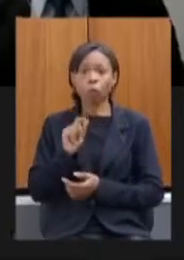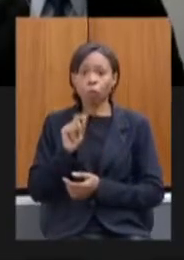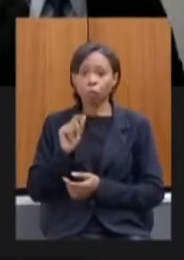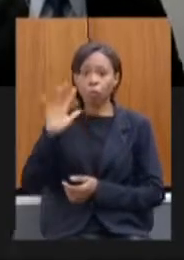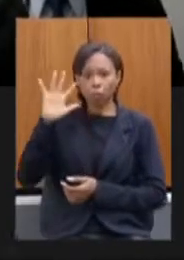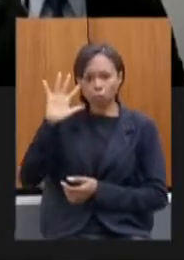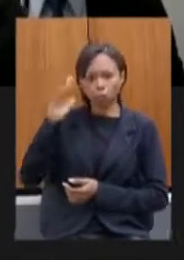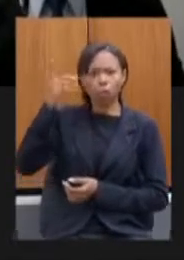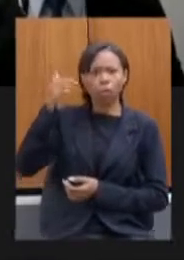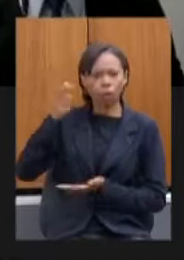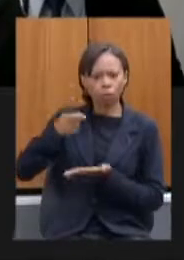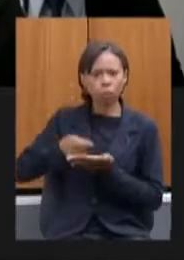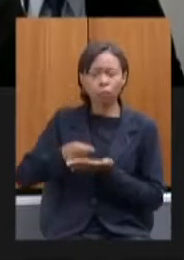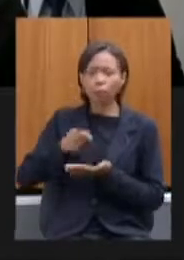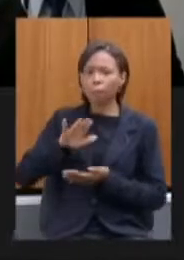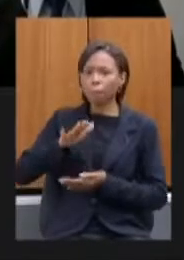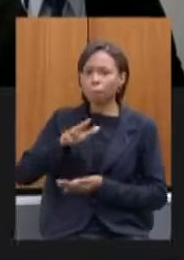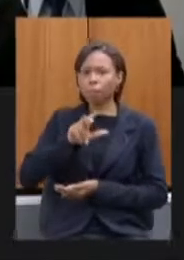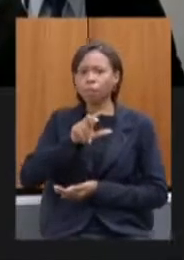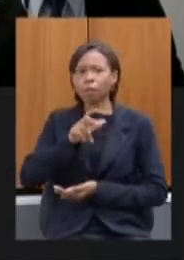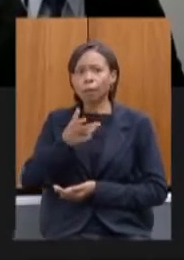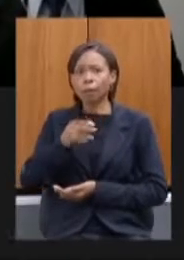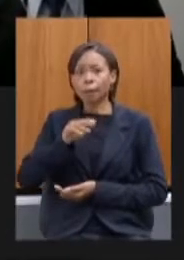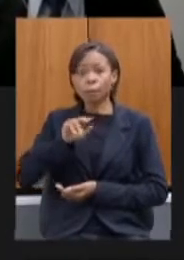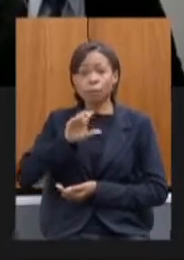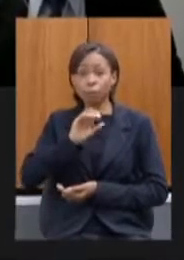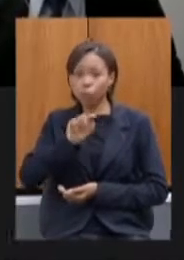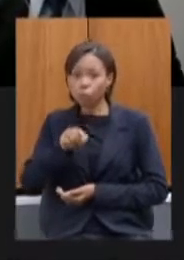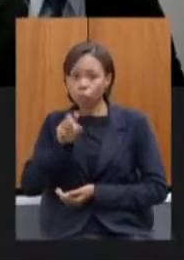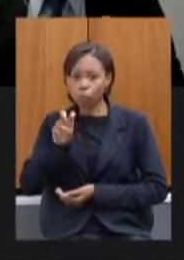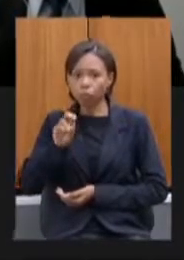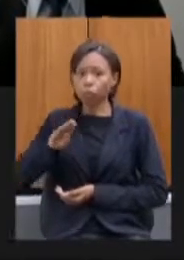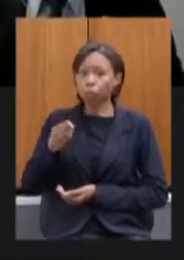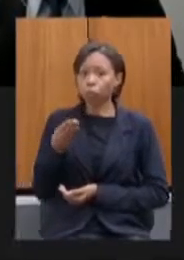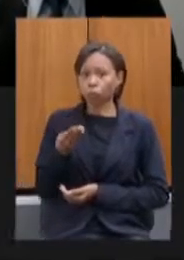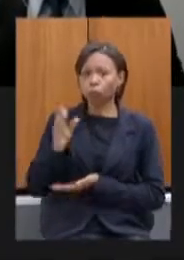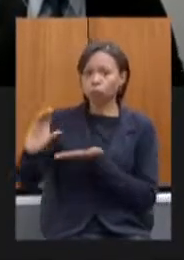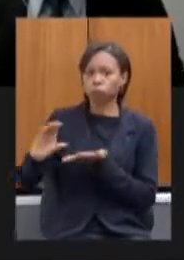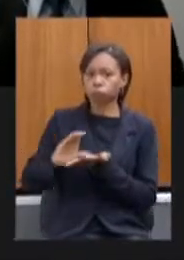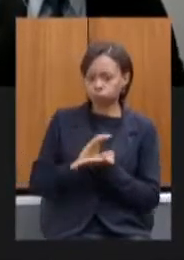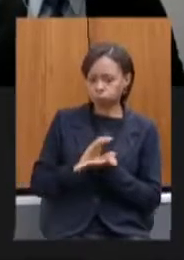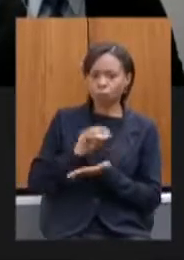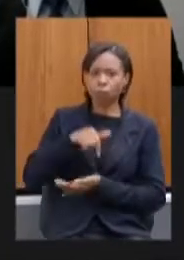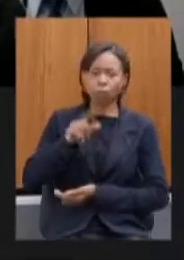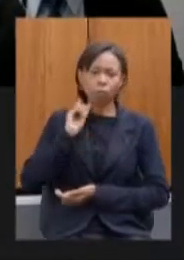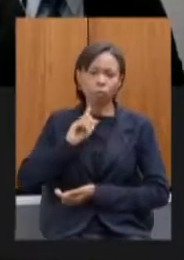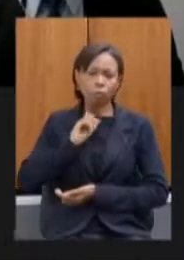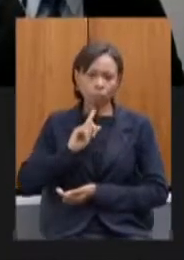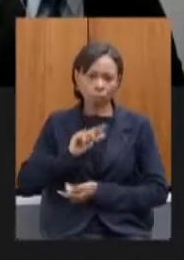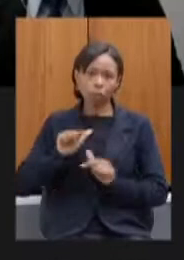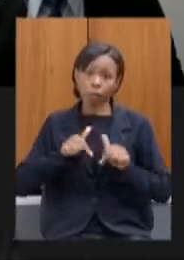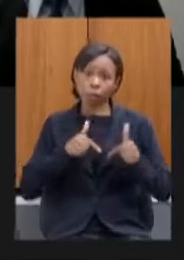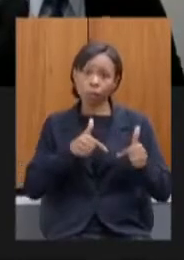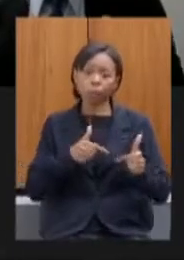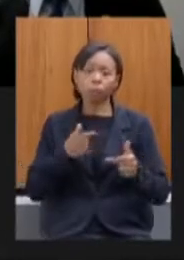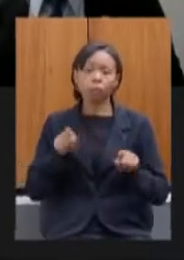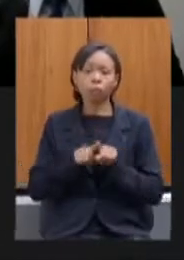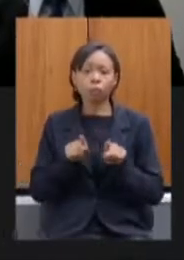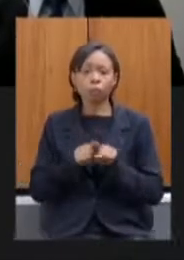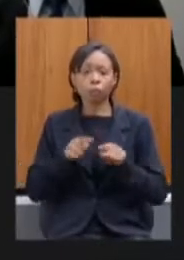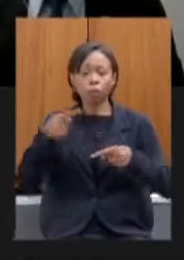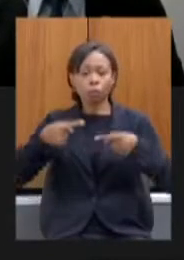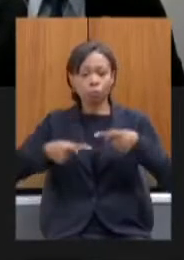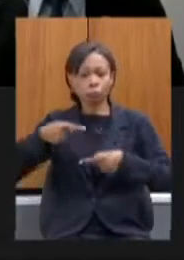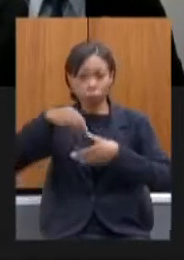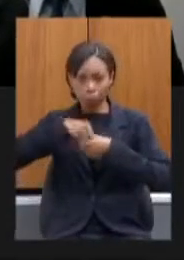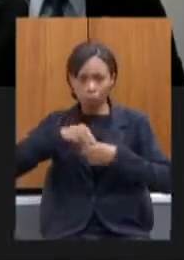resultado quase meio bilhão de reais entrar no recurso do estado com essa ação aí também temos aí para discussão na Assembleia Legislativa